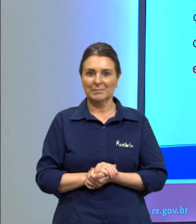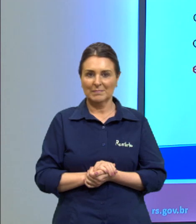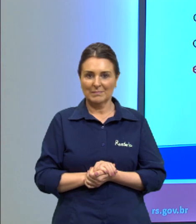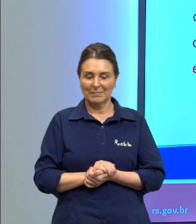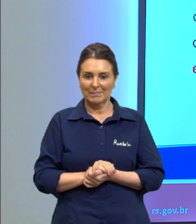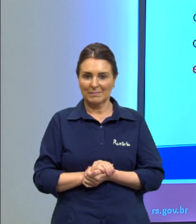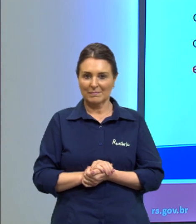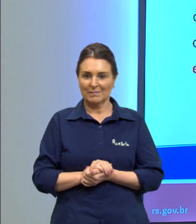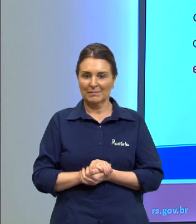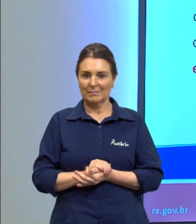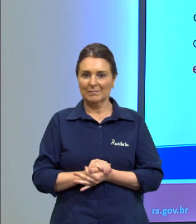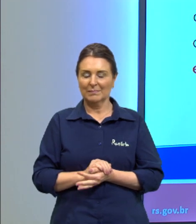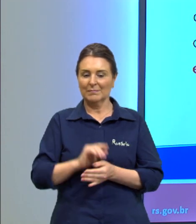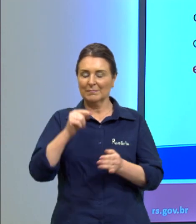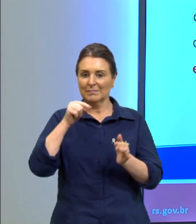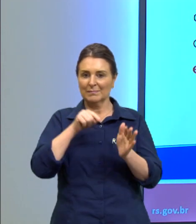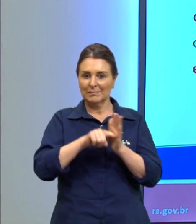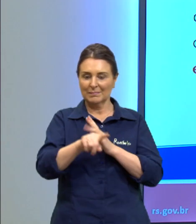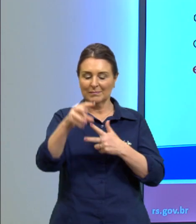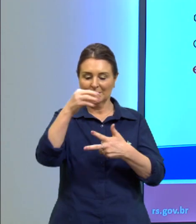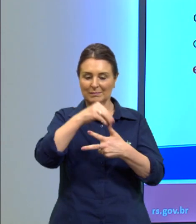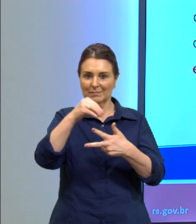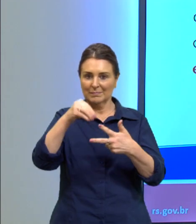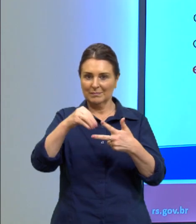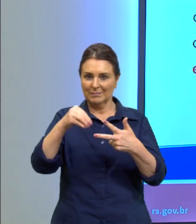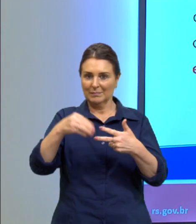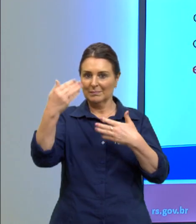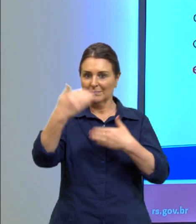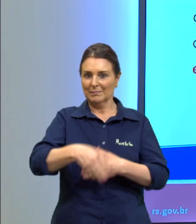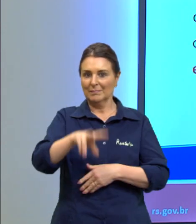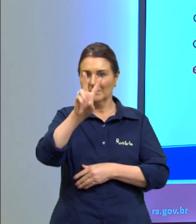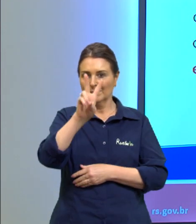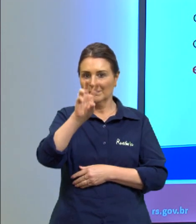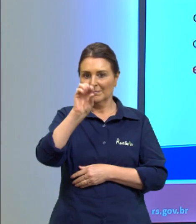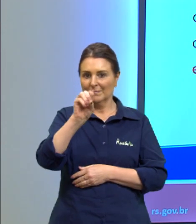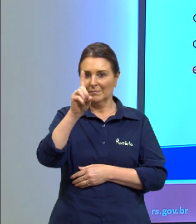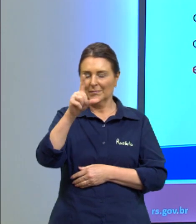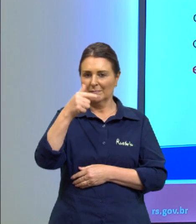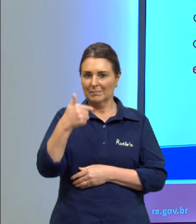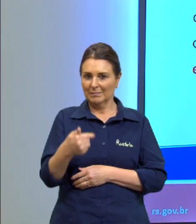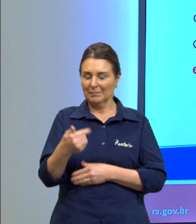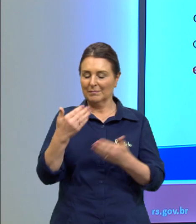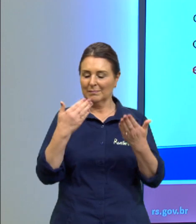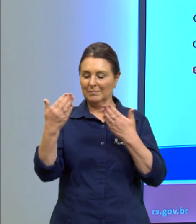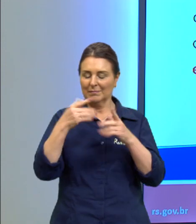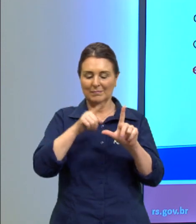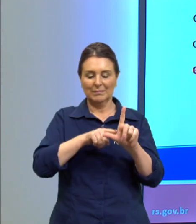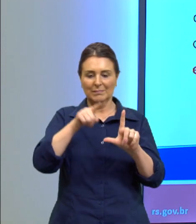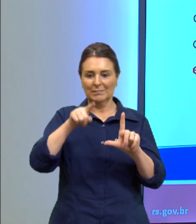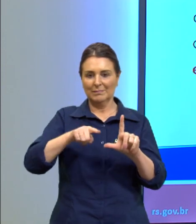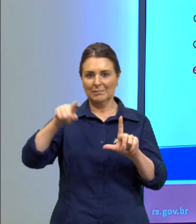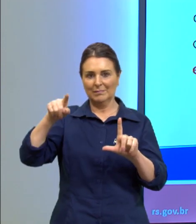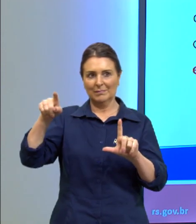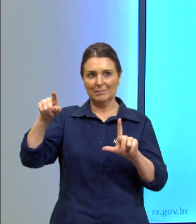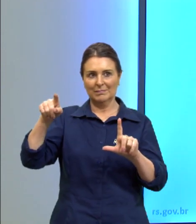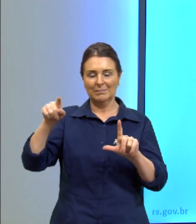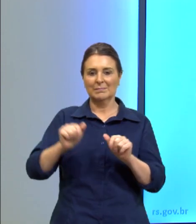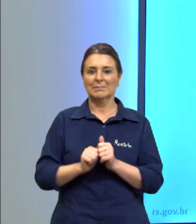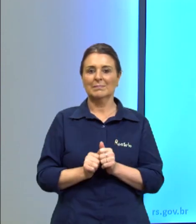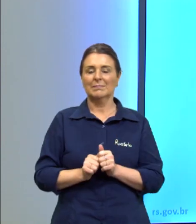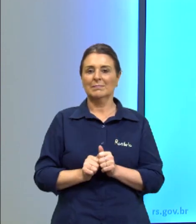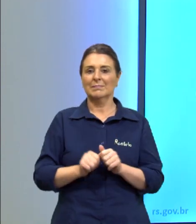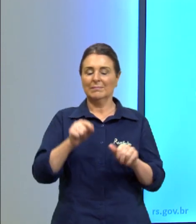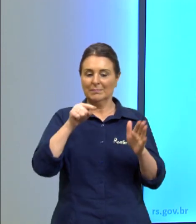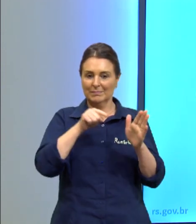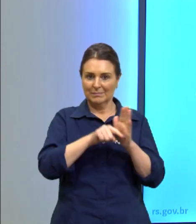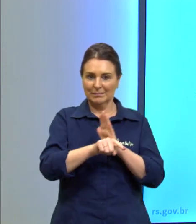bom então essa é uma questão do Enem de 2017 também uma questão aí de análise de gráfico próxima questão